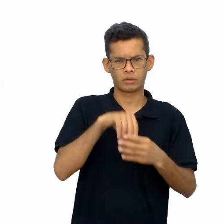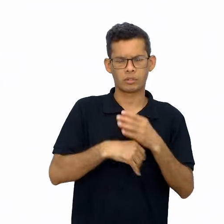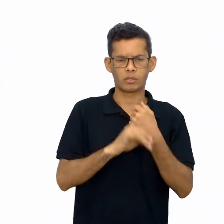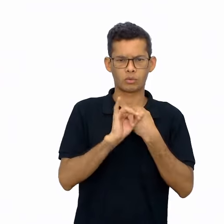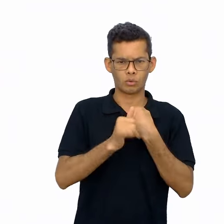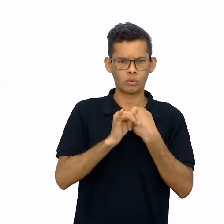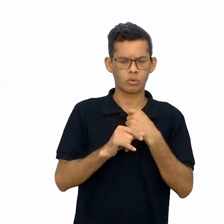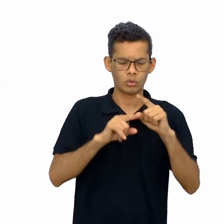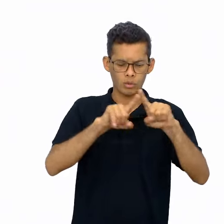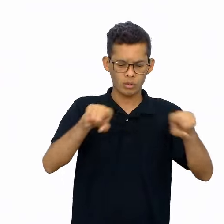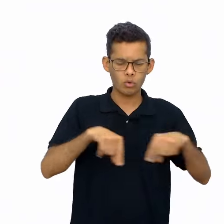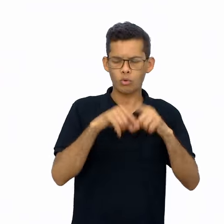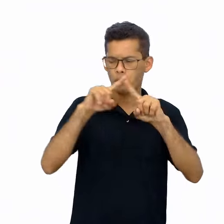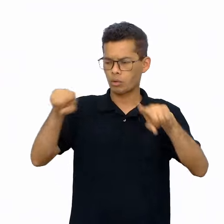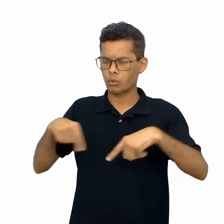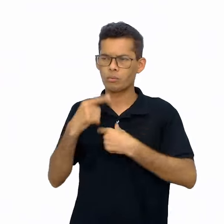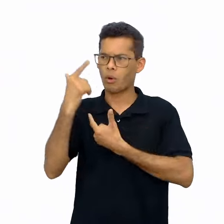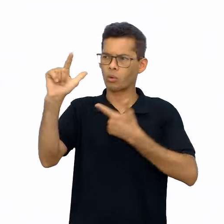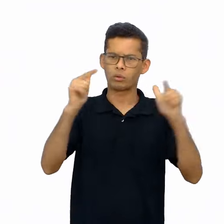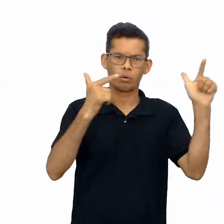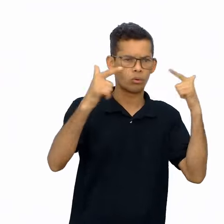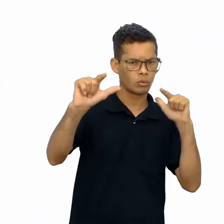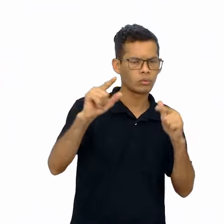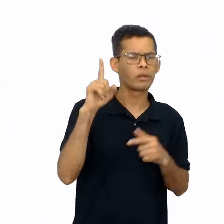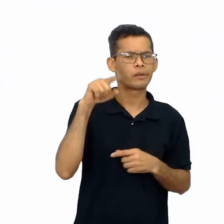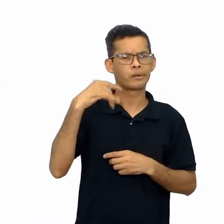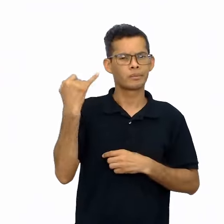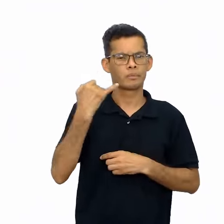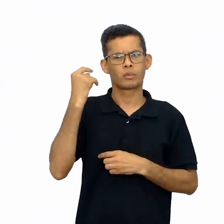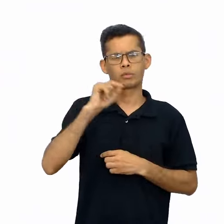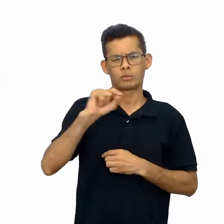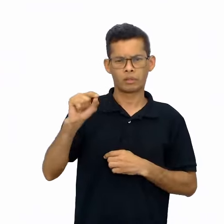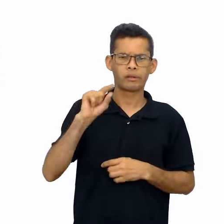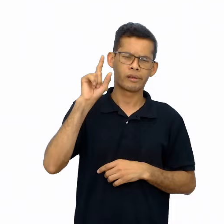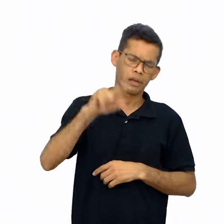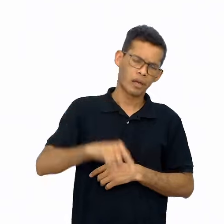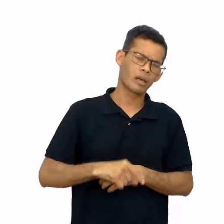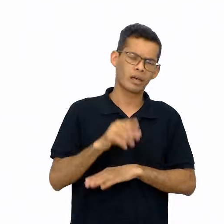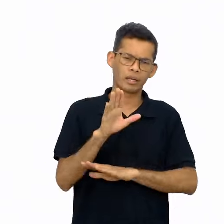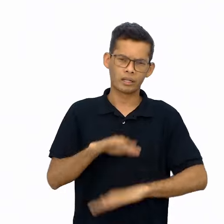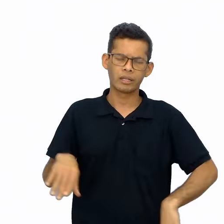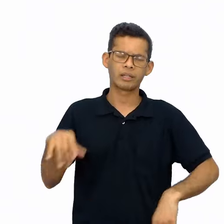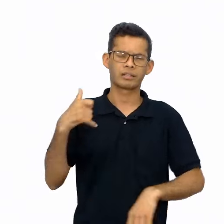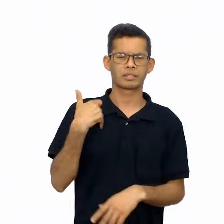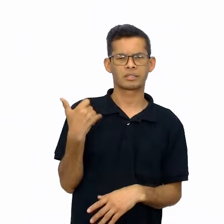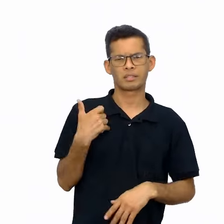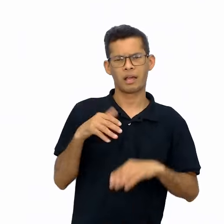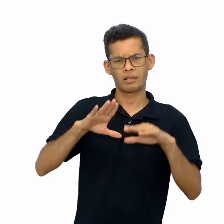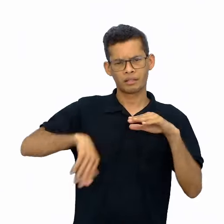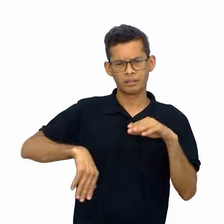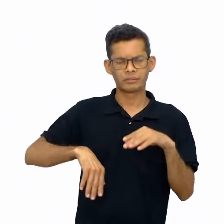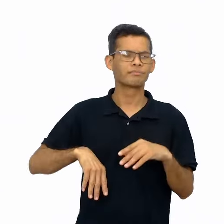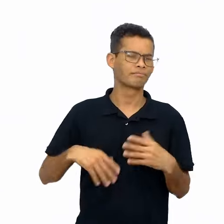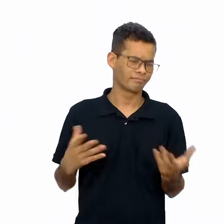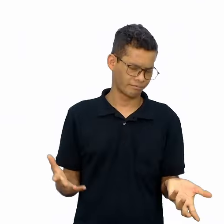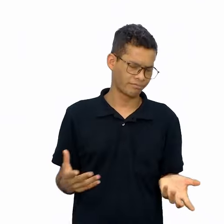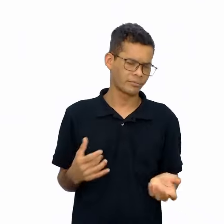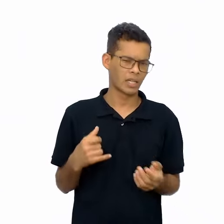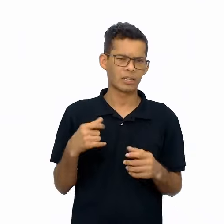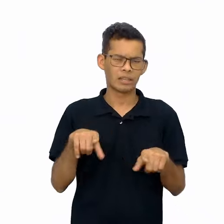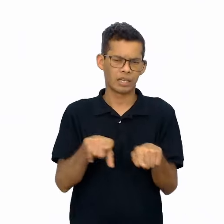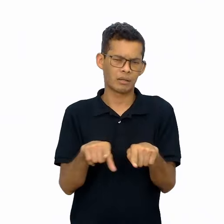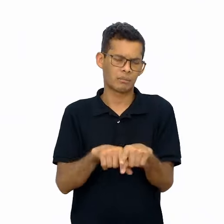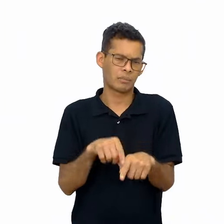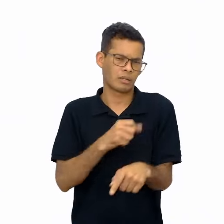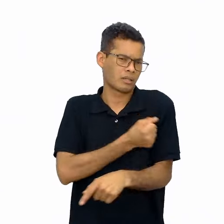outras turmas, portanto, são crianças de diferentes idades, de anos escolares,